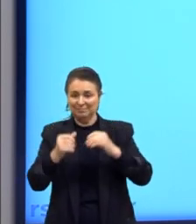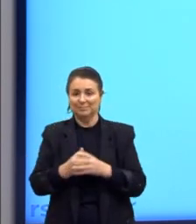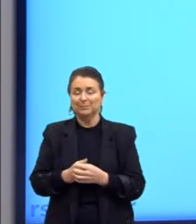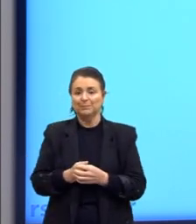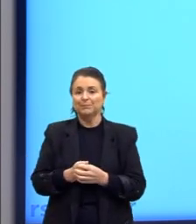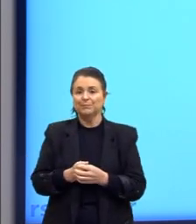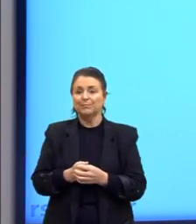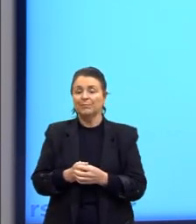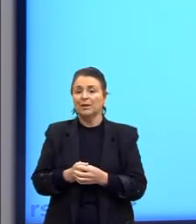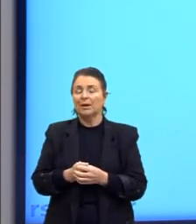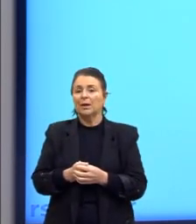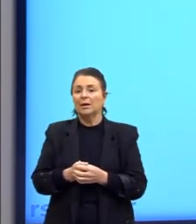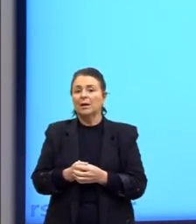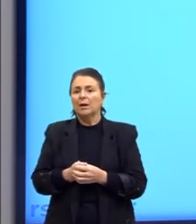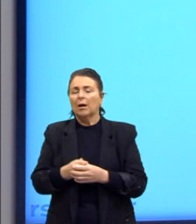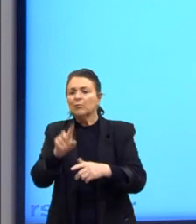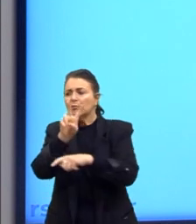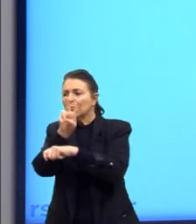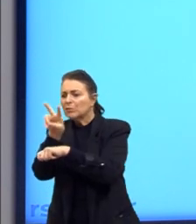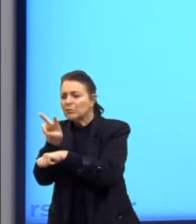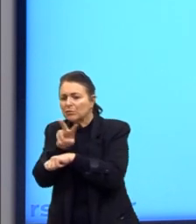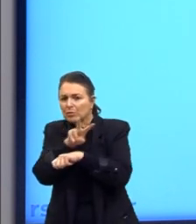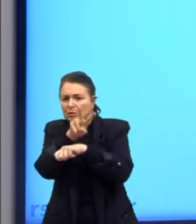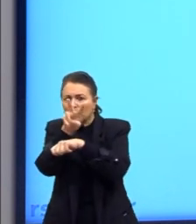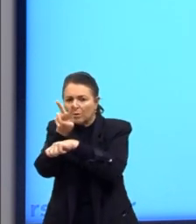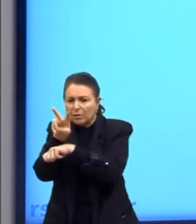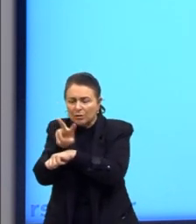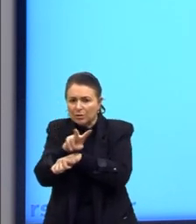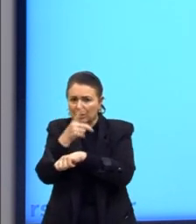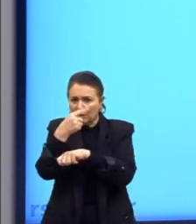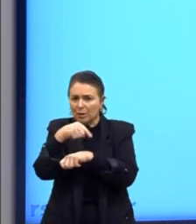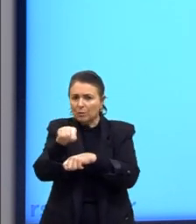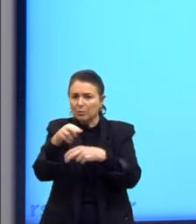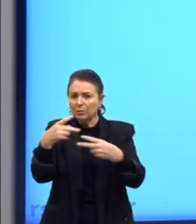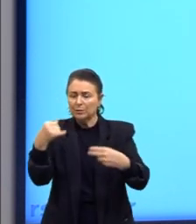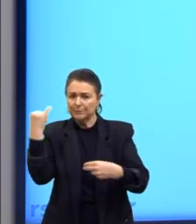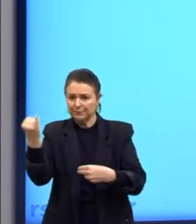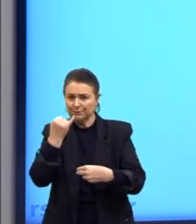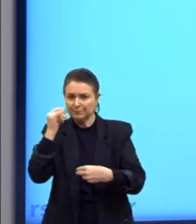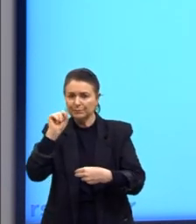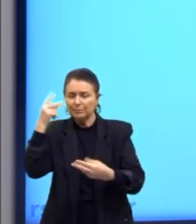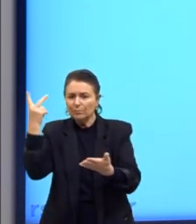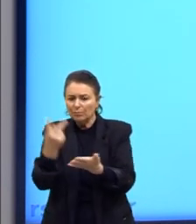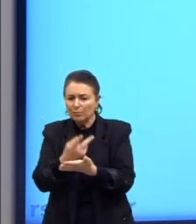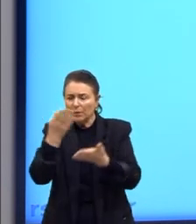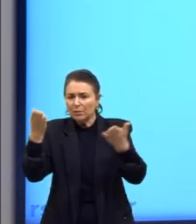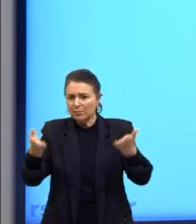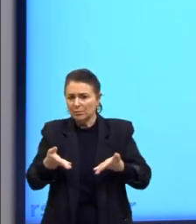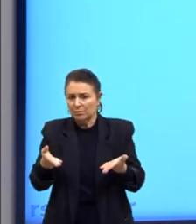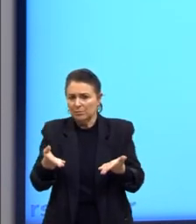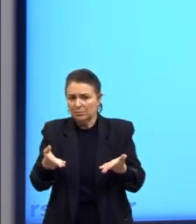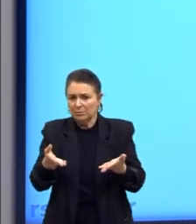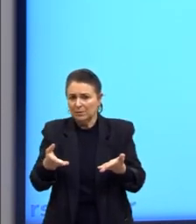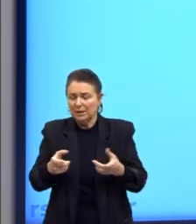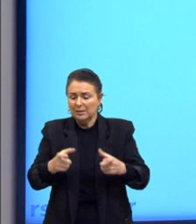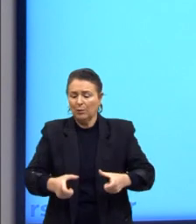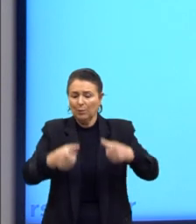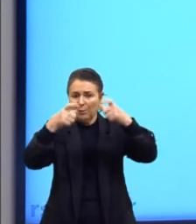Turma, olha só, a questão da vigilância, tem outro aspecto importante. O que vai acontecer hoje? Então, esse era o panóptico,